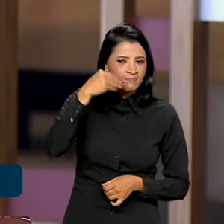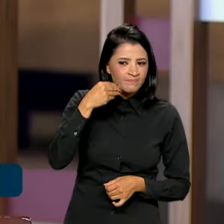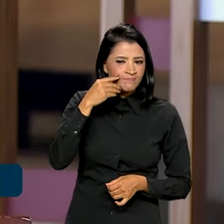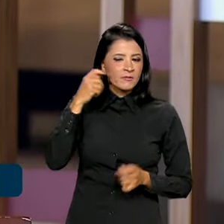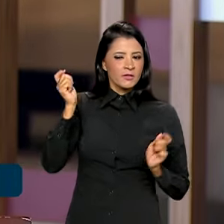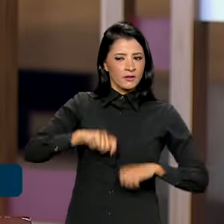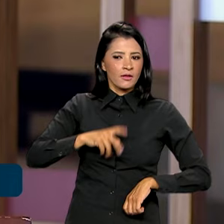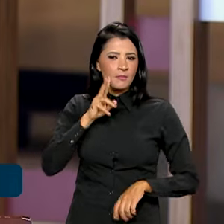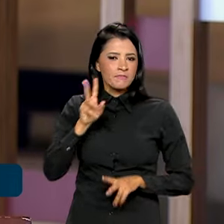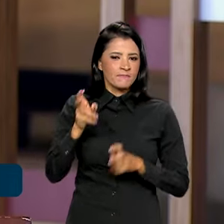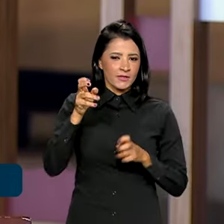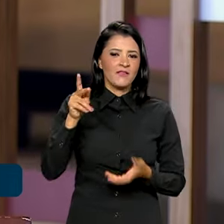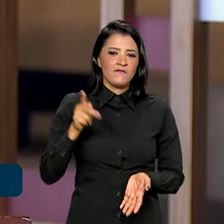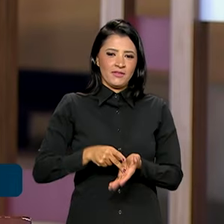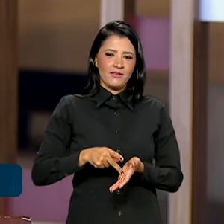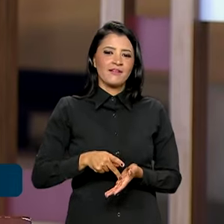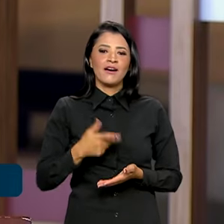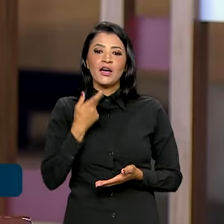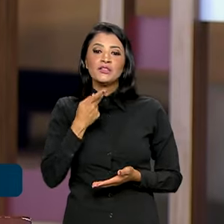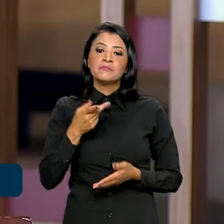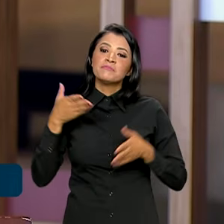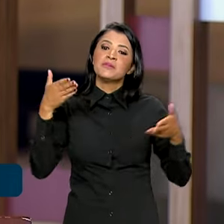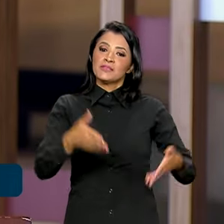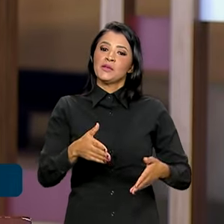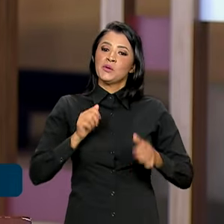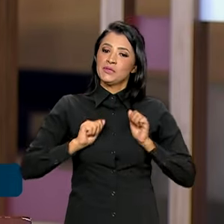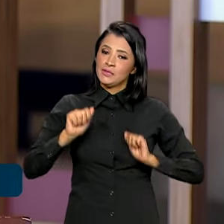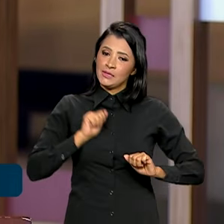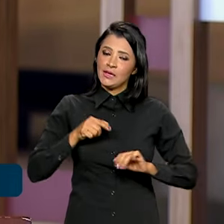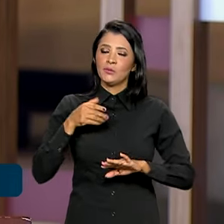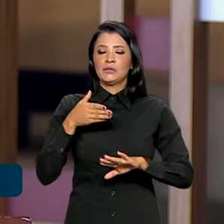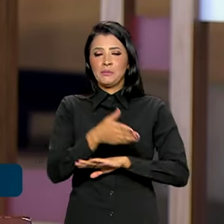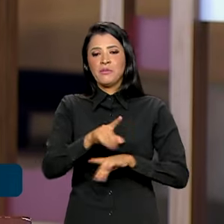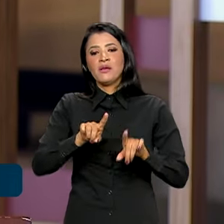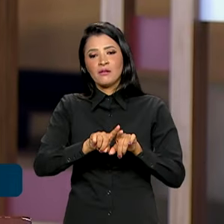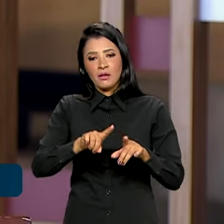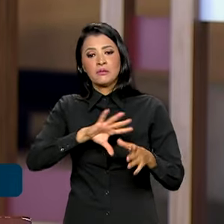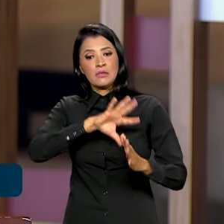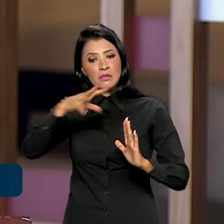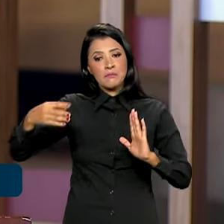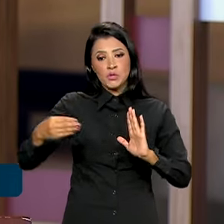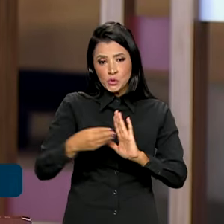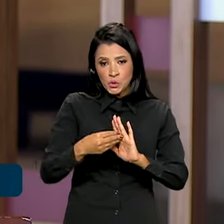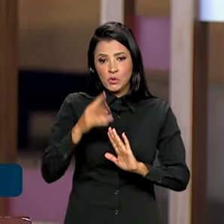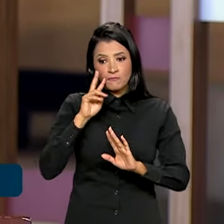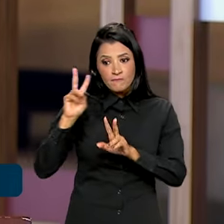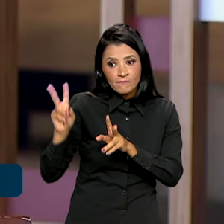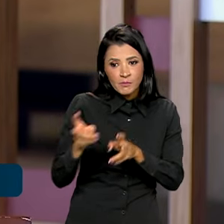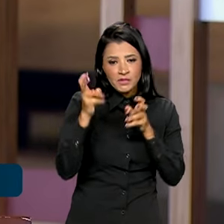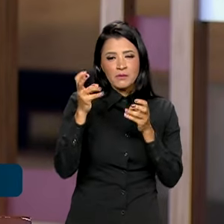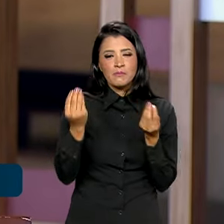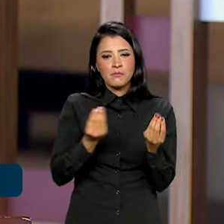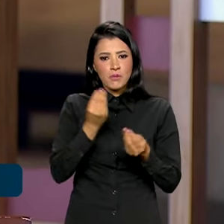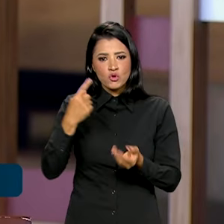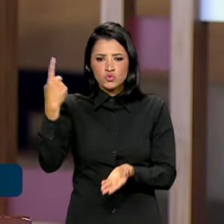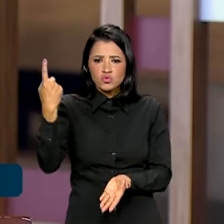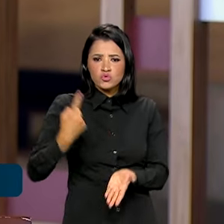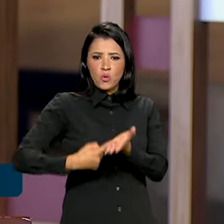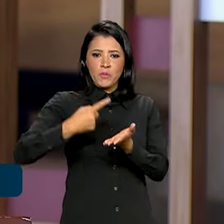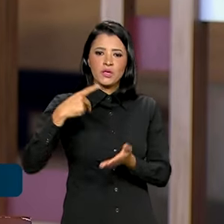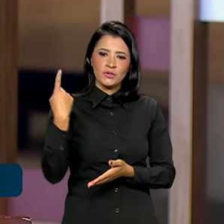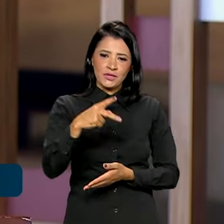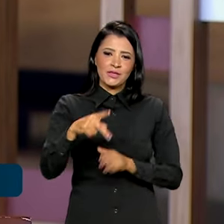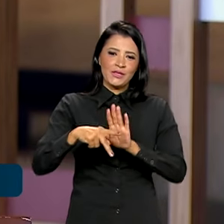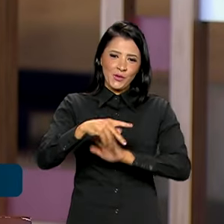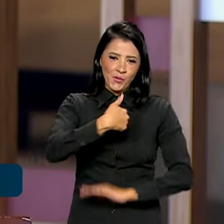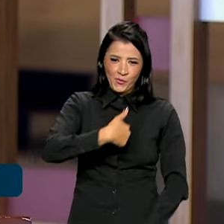estou ansiosa para participar no evento também na Amazônia, para realmente ter a visão e o compromisso deste